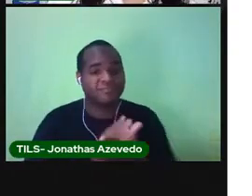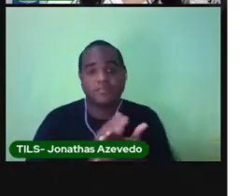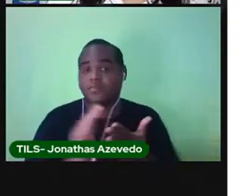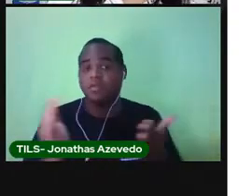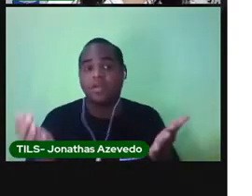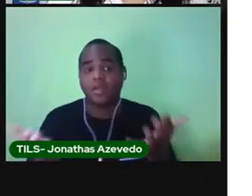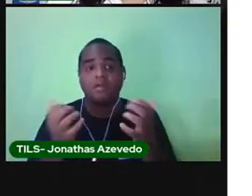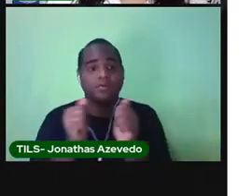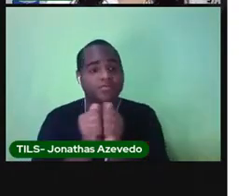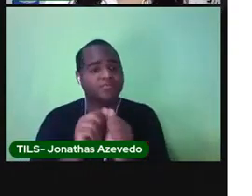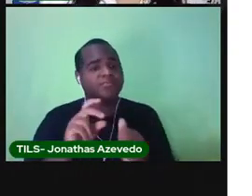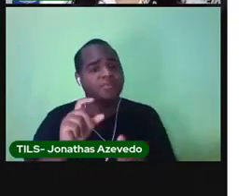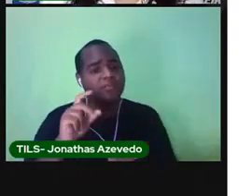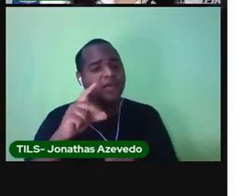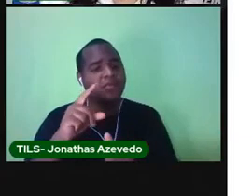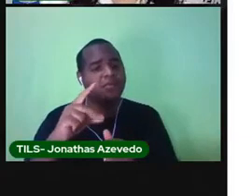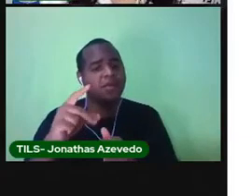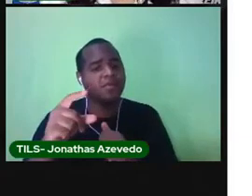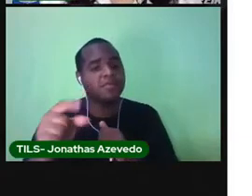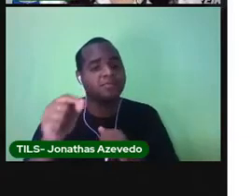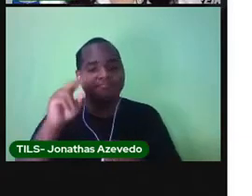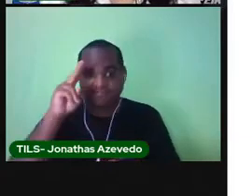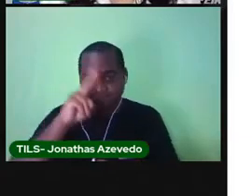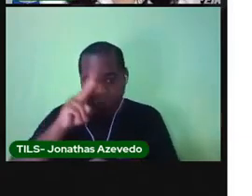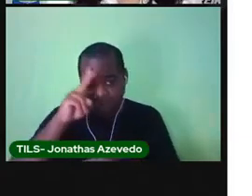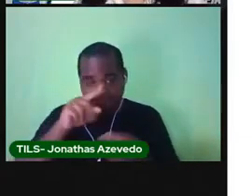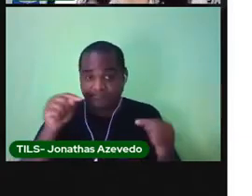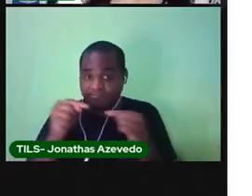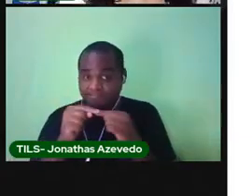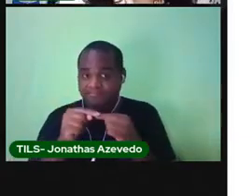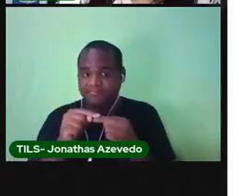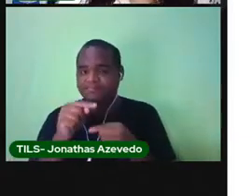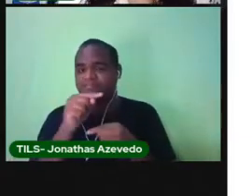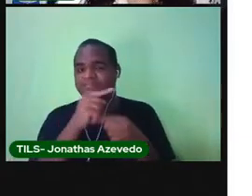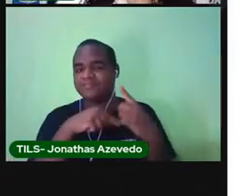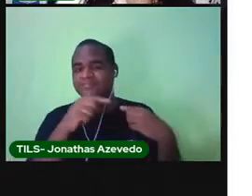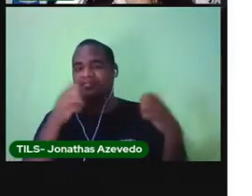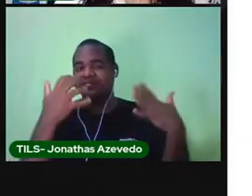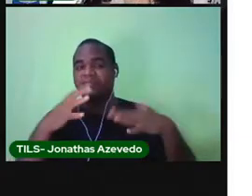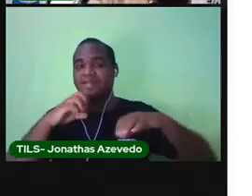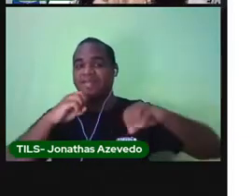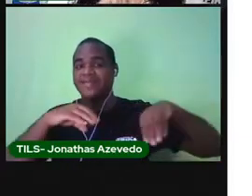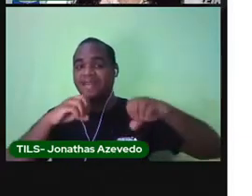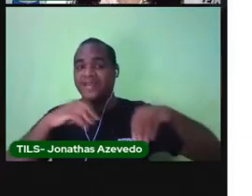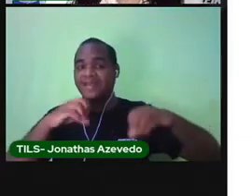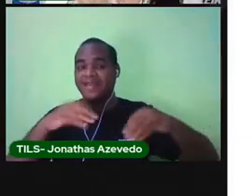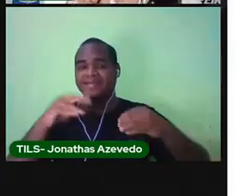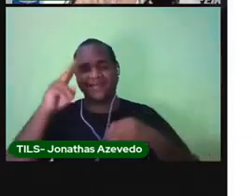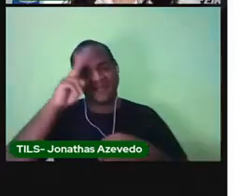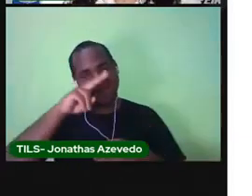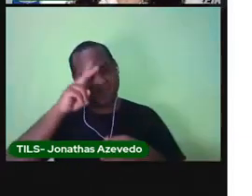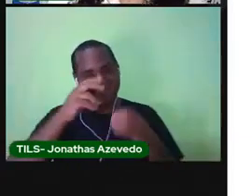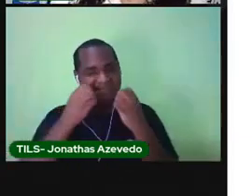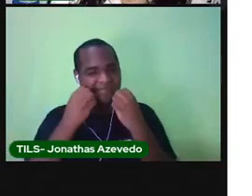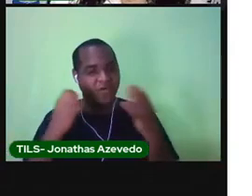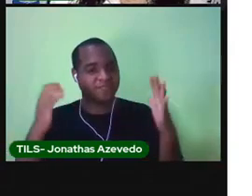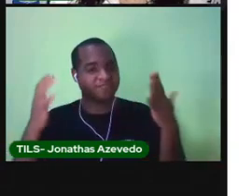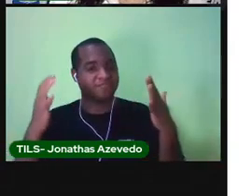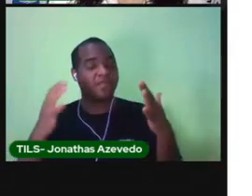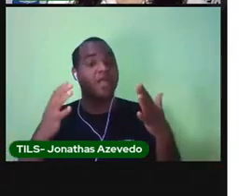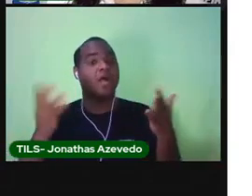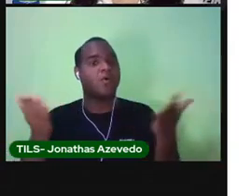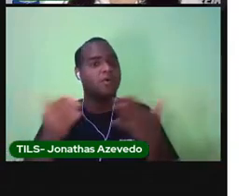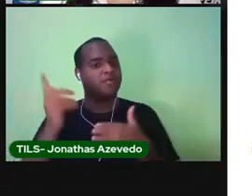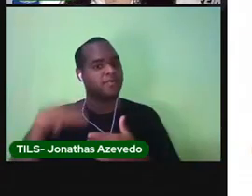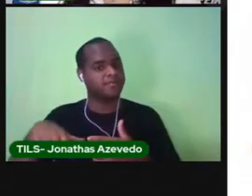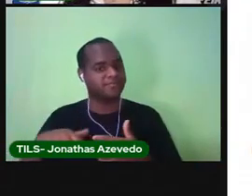junto com o passar do tempo. Lembra que esse foi o assunto da nossa última aula? Muito bem. Vamos recordar.